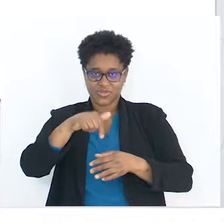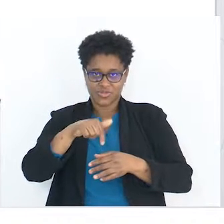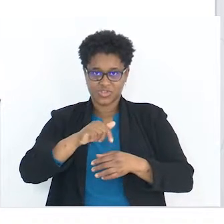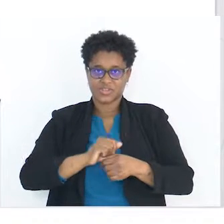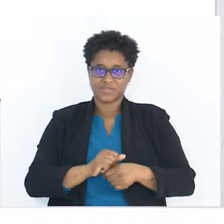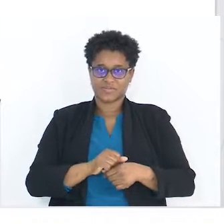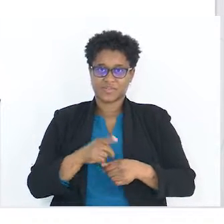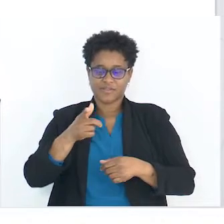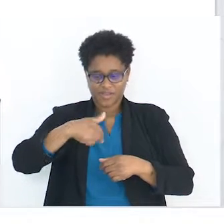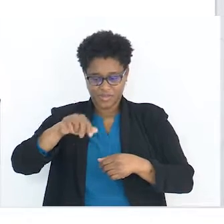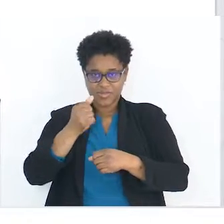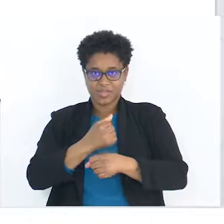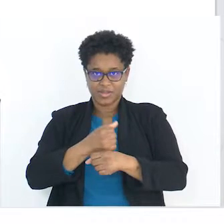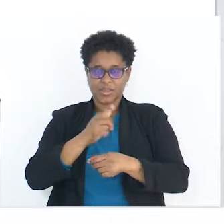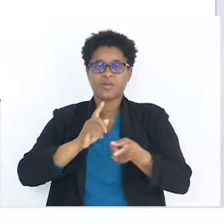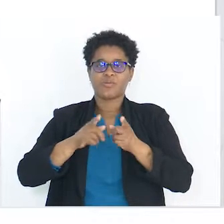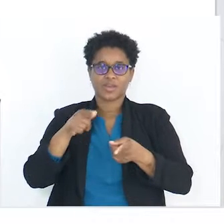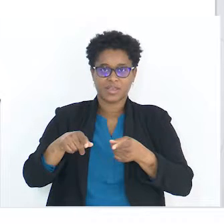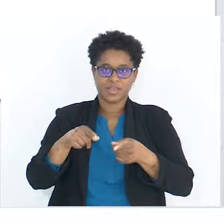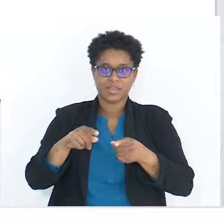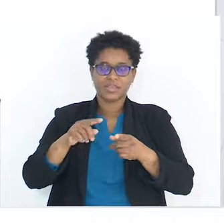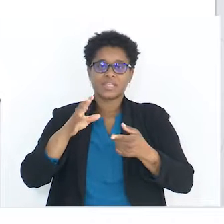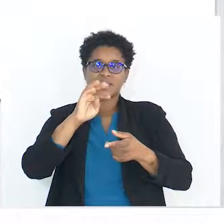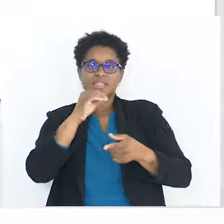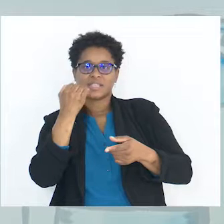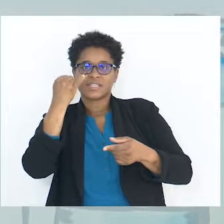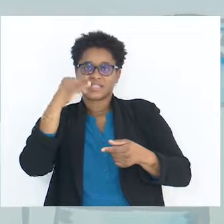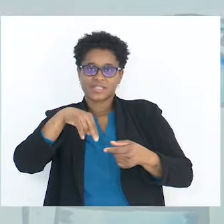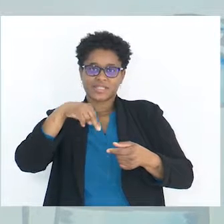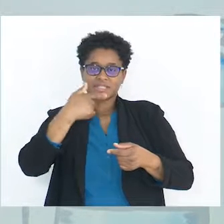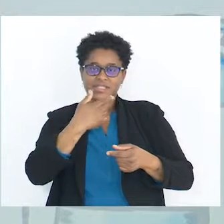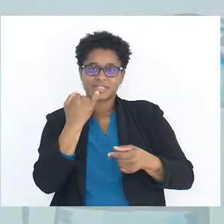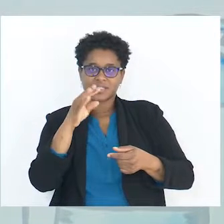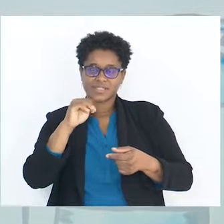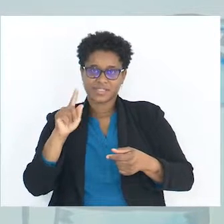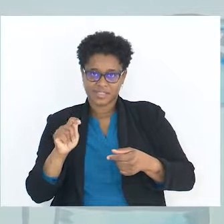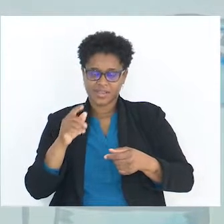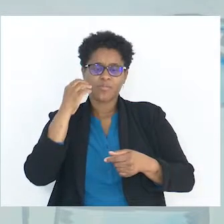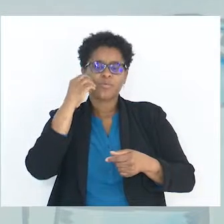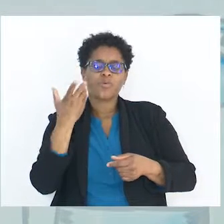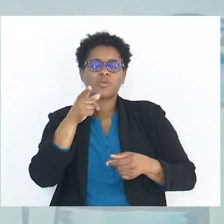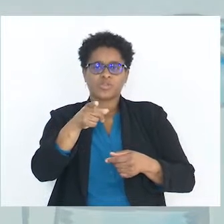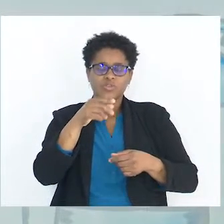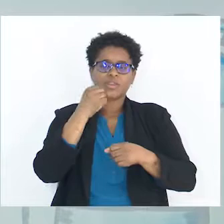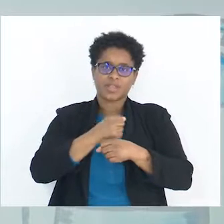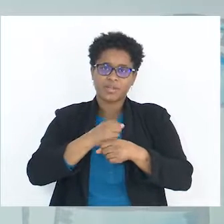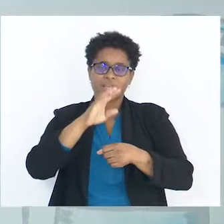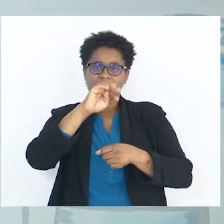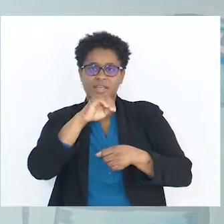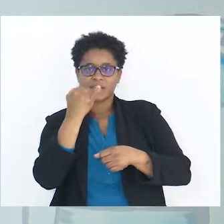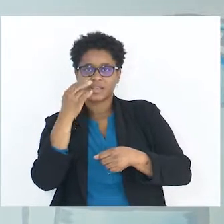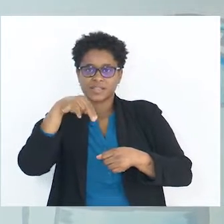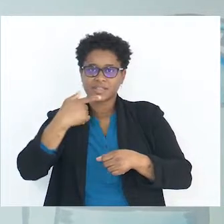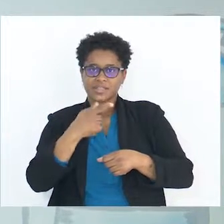aula de hoje. Hoje vamos trabalhar aquilo que é a síntese. Como é que vais trabalhar a